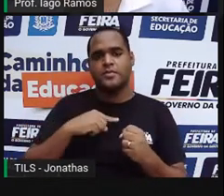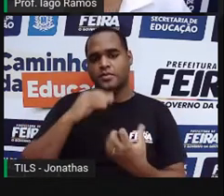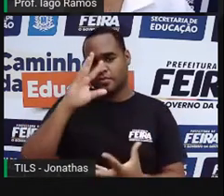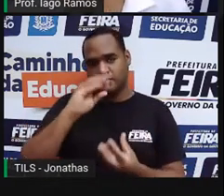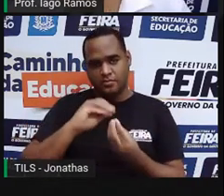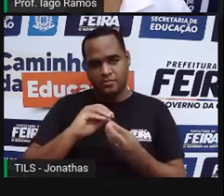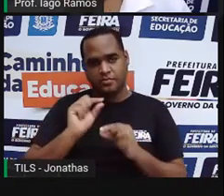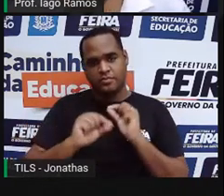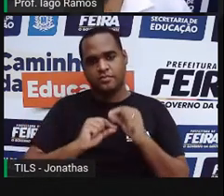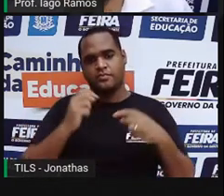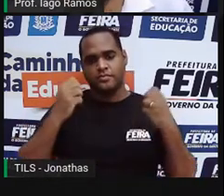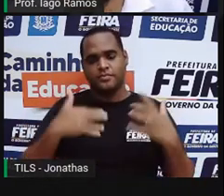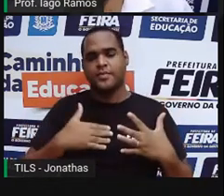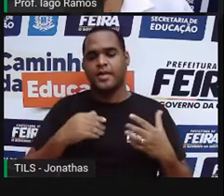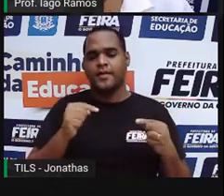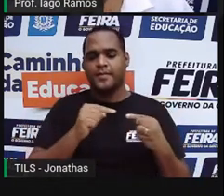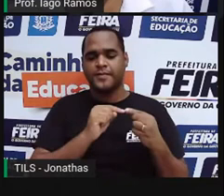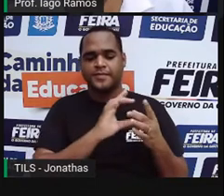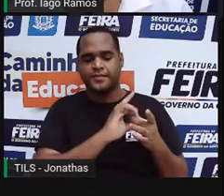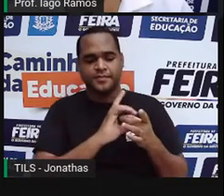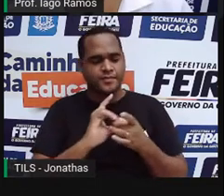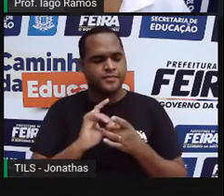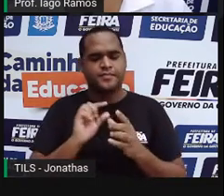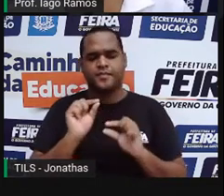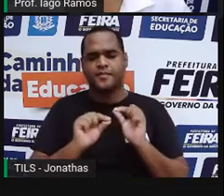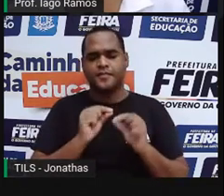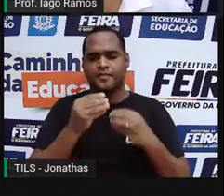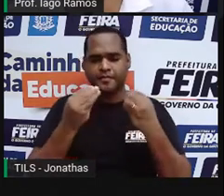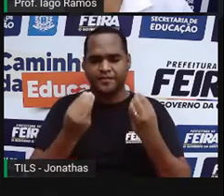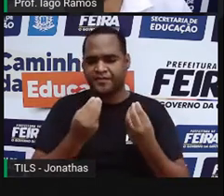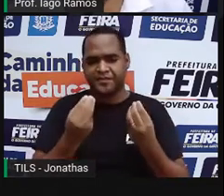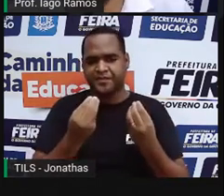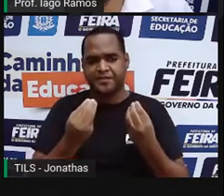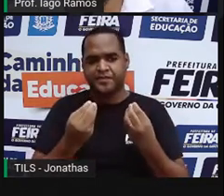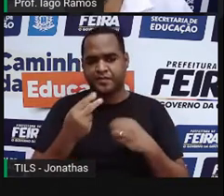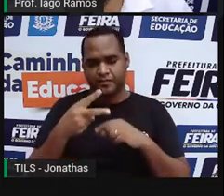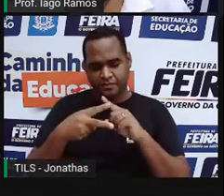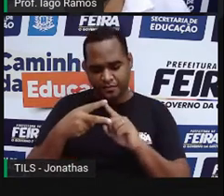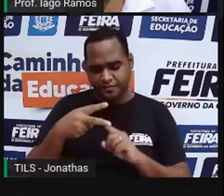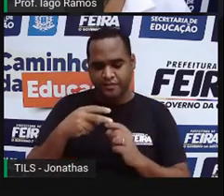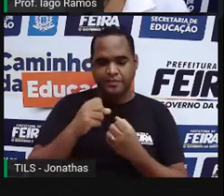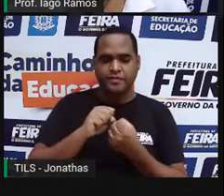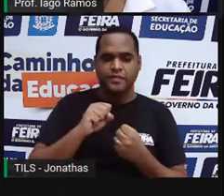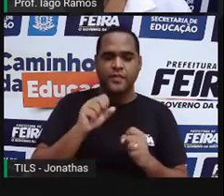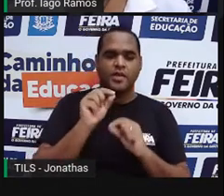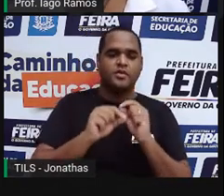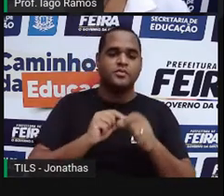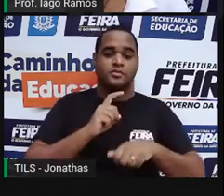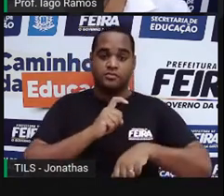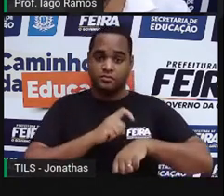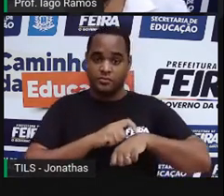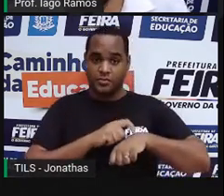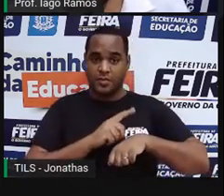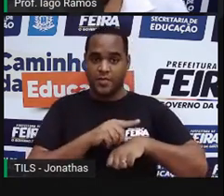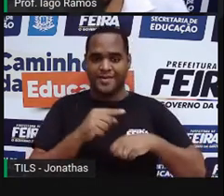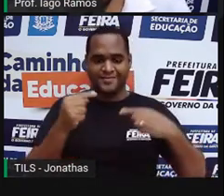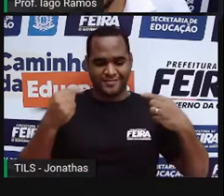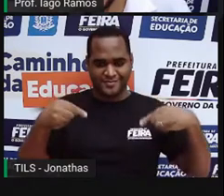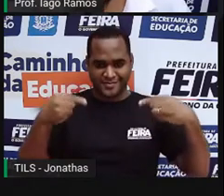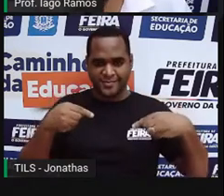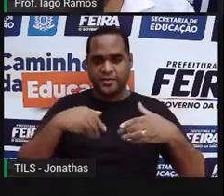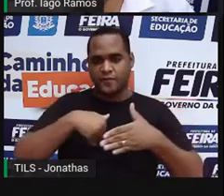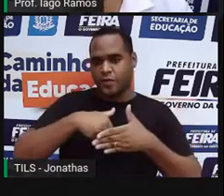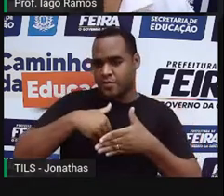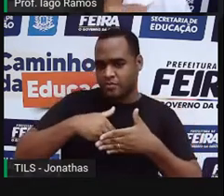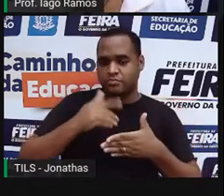como essas grandezas se relacionam. Quais grandezas é que eu estou falando? Eu estou falando do tempo da partida de futebol